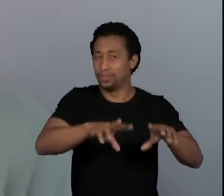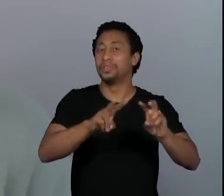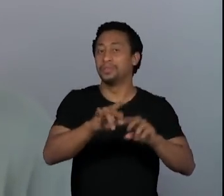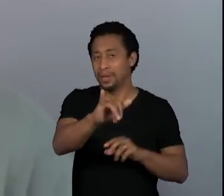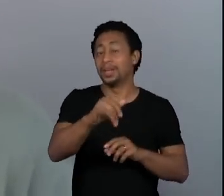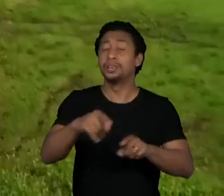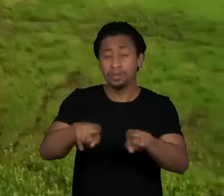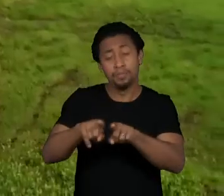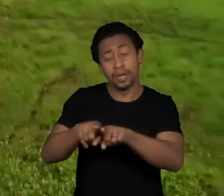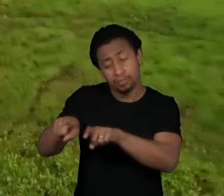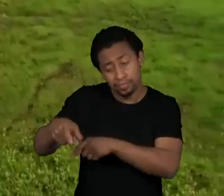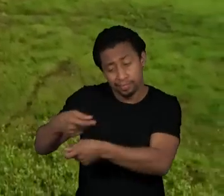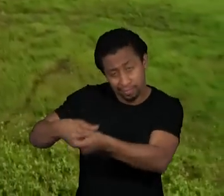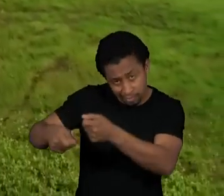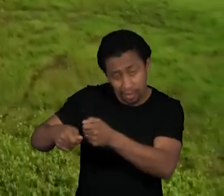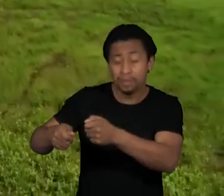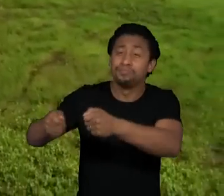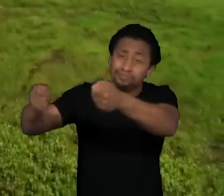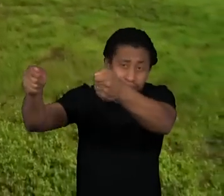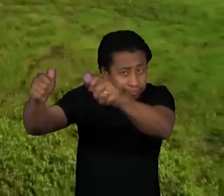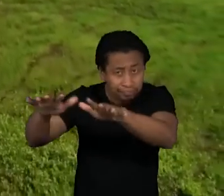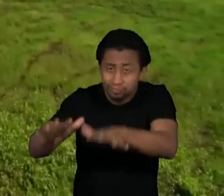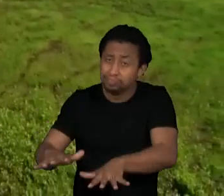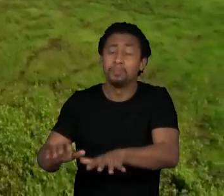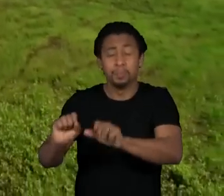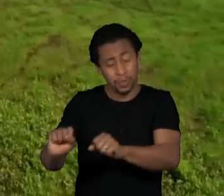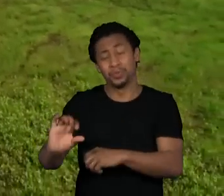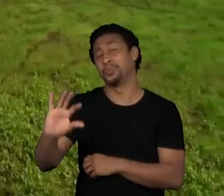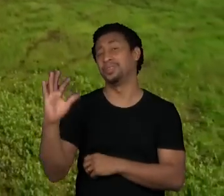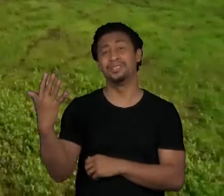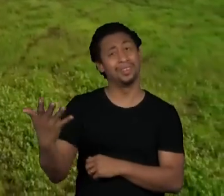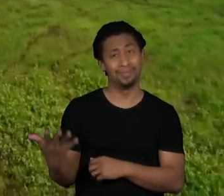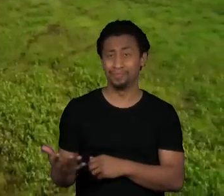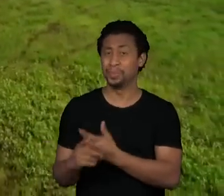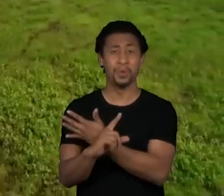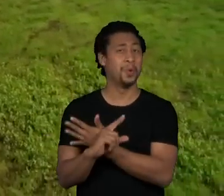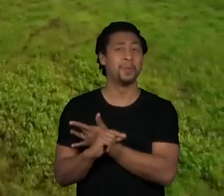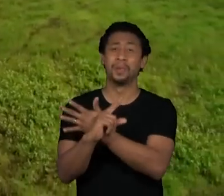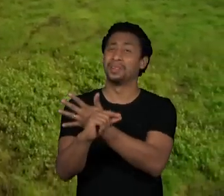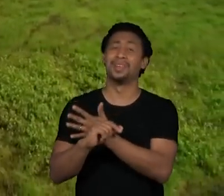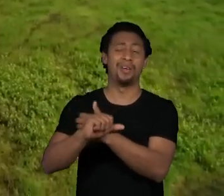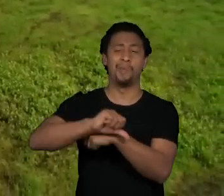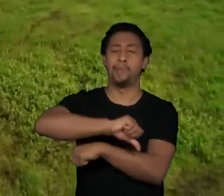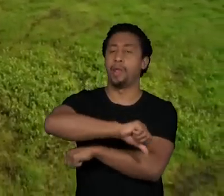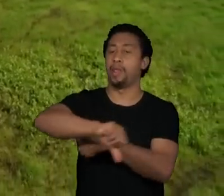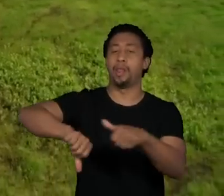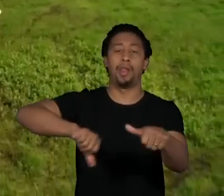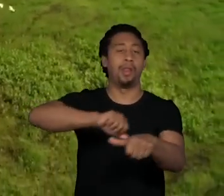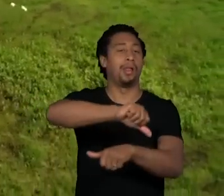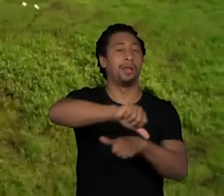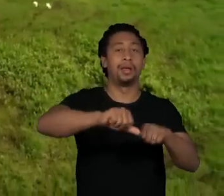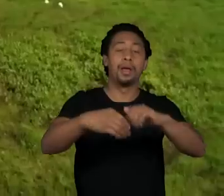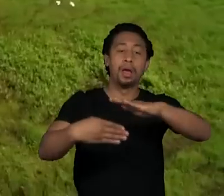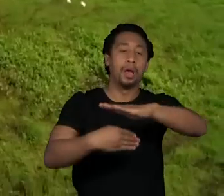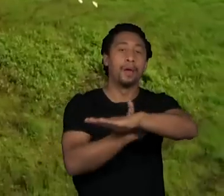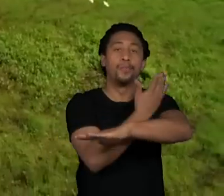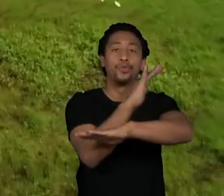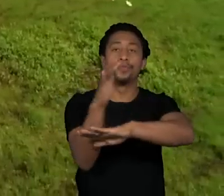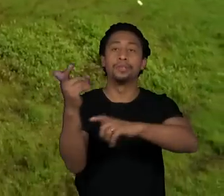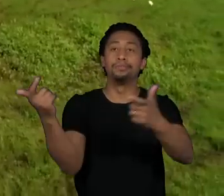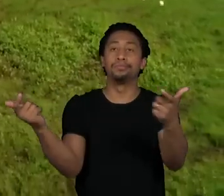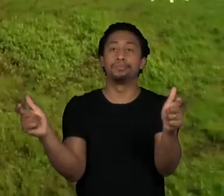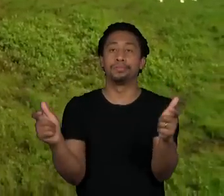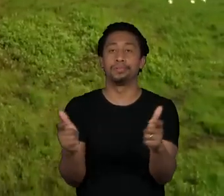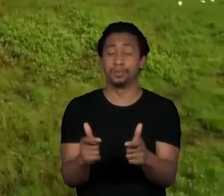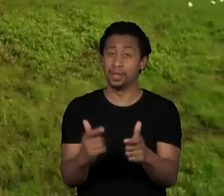questão da pecuária, e que pode tornar o Pantanal um outro ambiente, não tão biodiverso, não tão exuberante